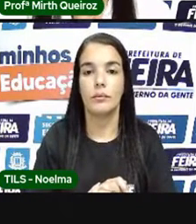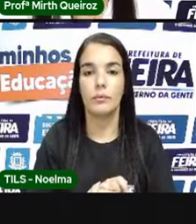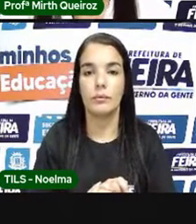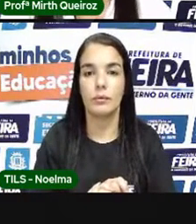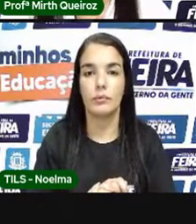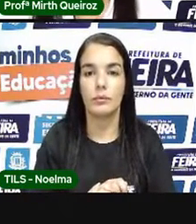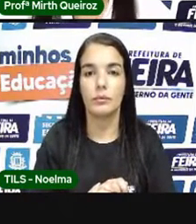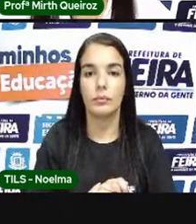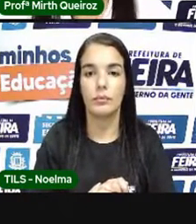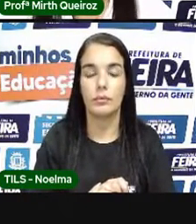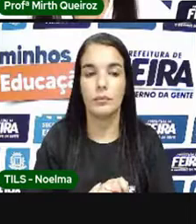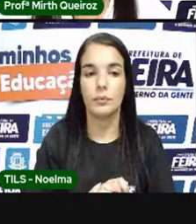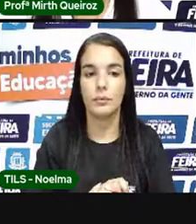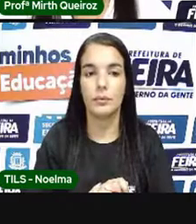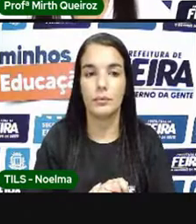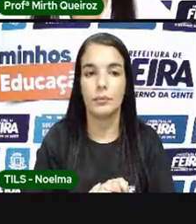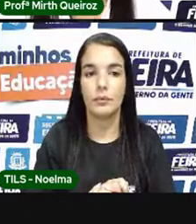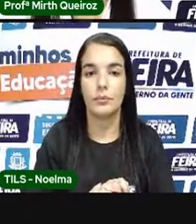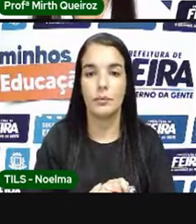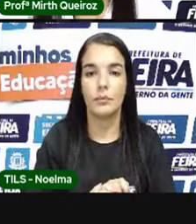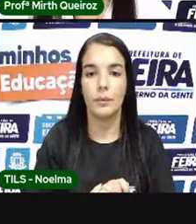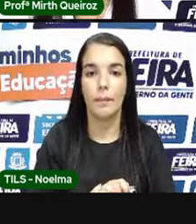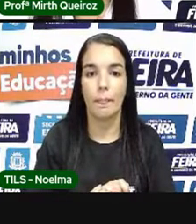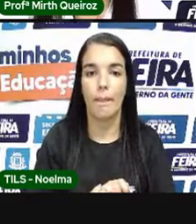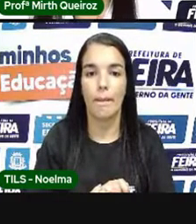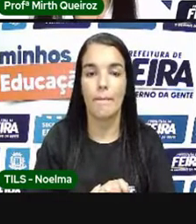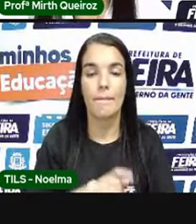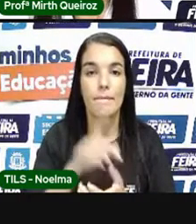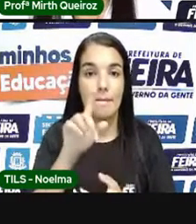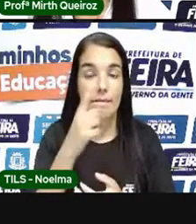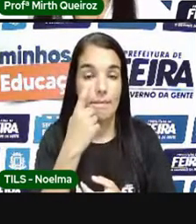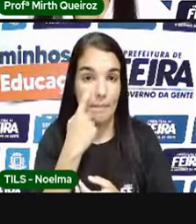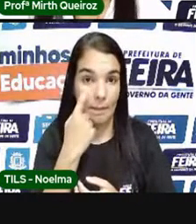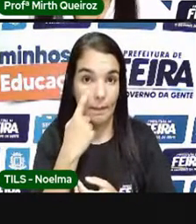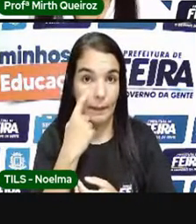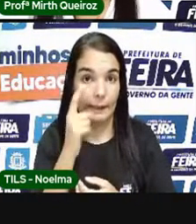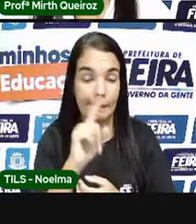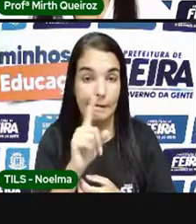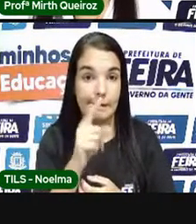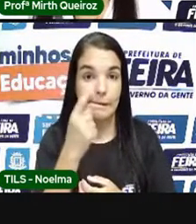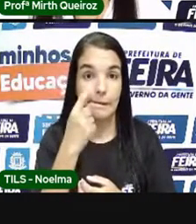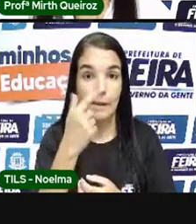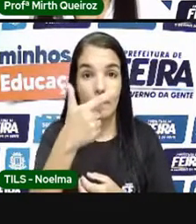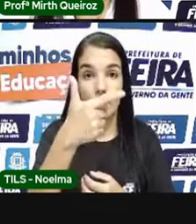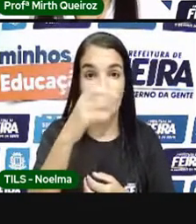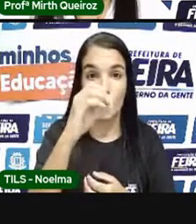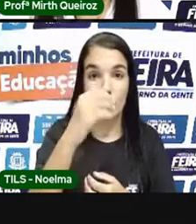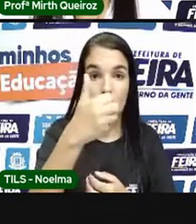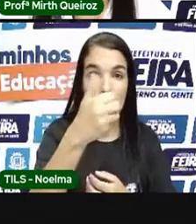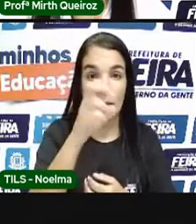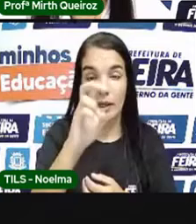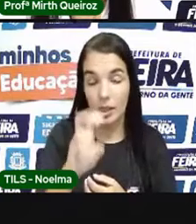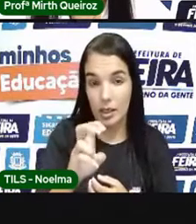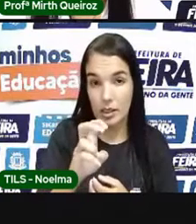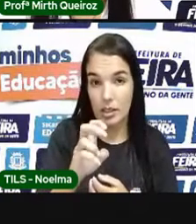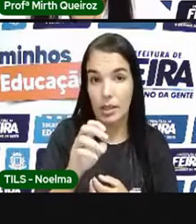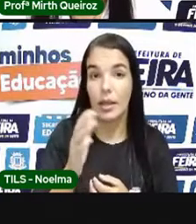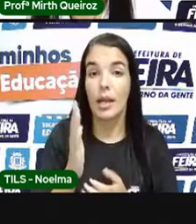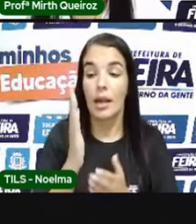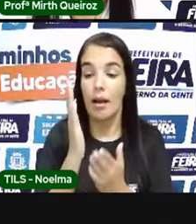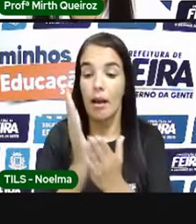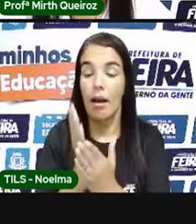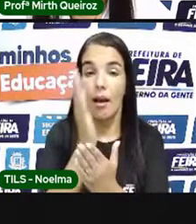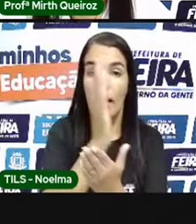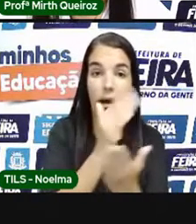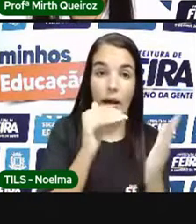O crescimento Não é eu pegar Somente os dados De 2016 Ou 2015 Eu preciso saber Se de 2015 A